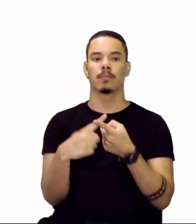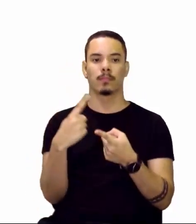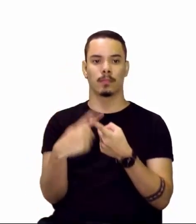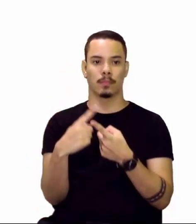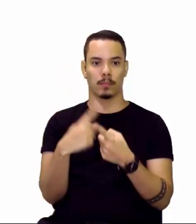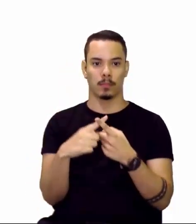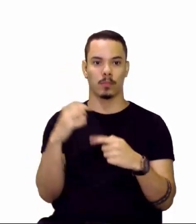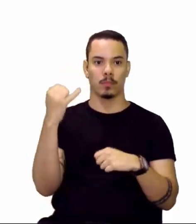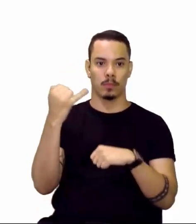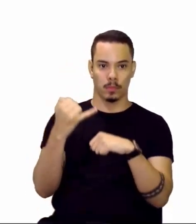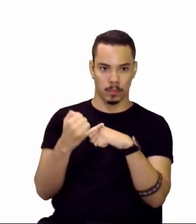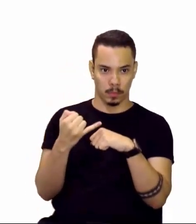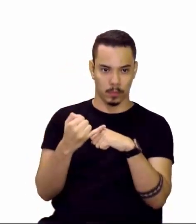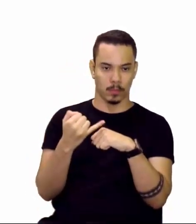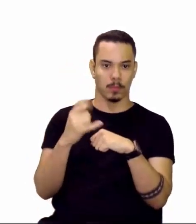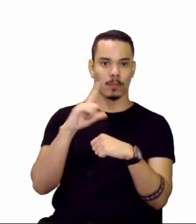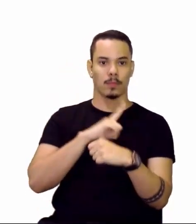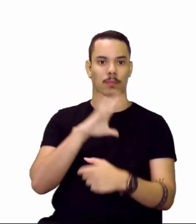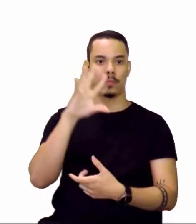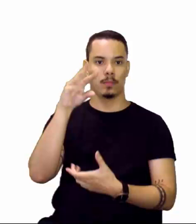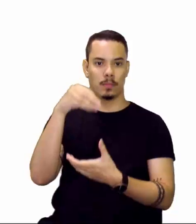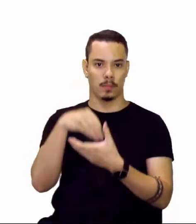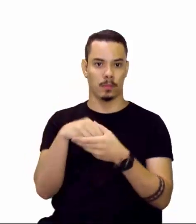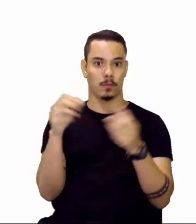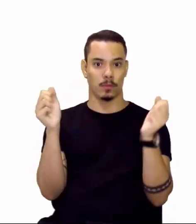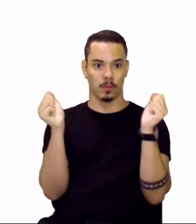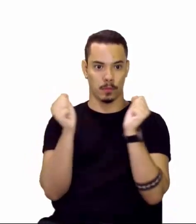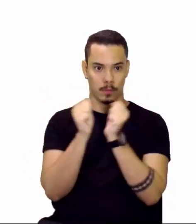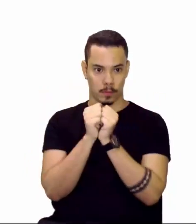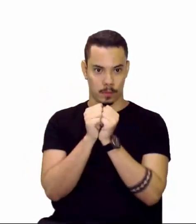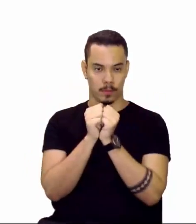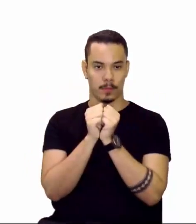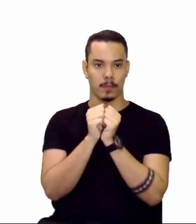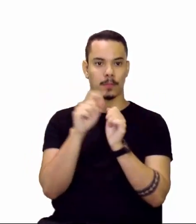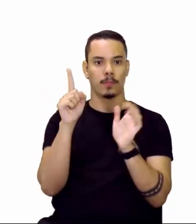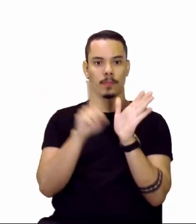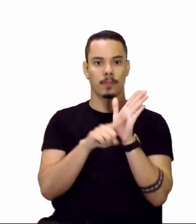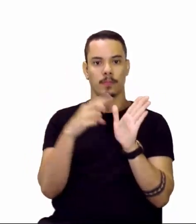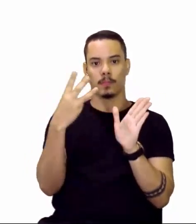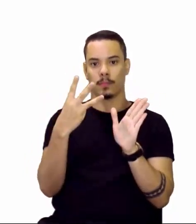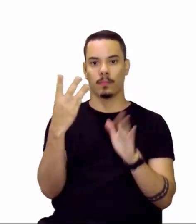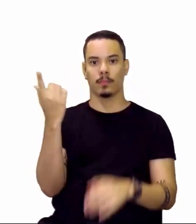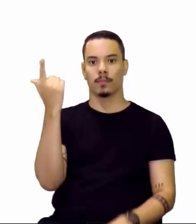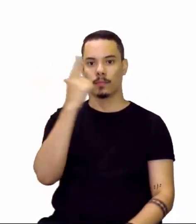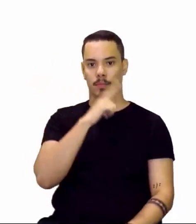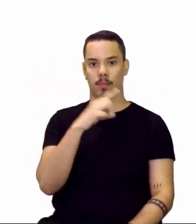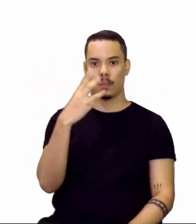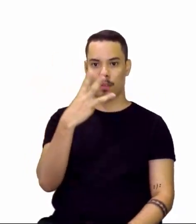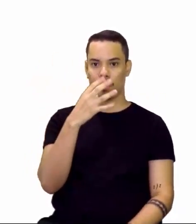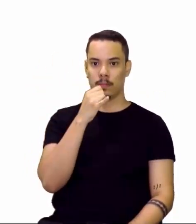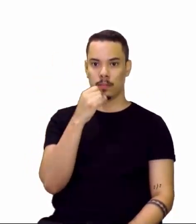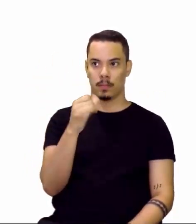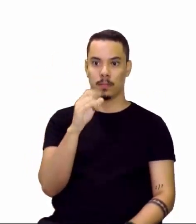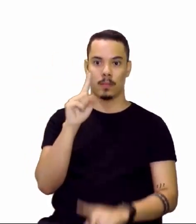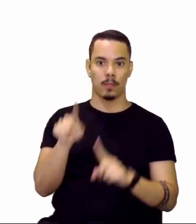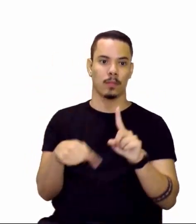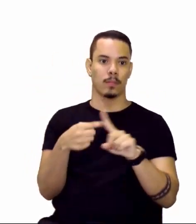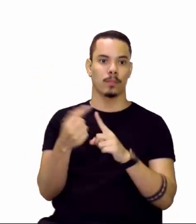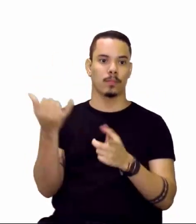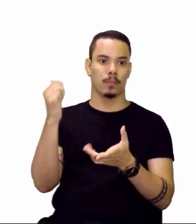porque o íon de carga menos 3, ele ganhou 3 elétrons e